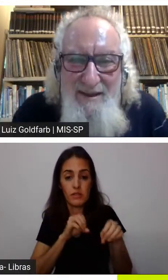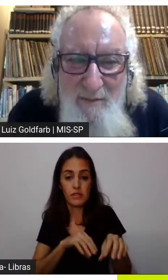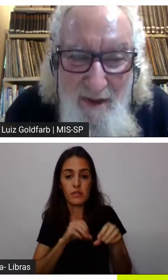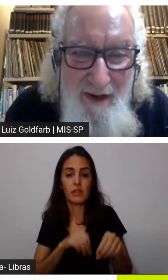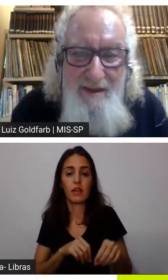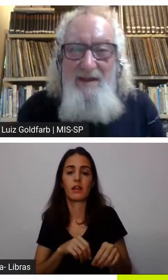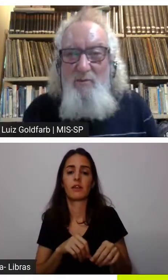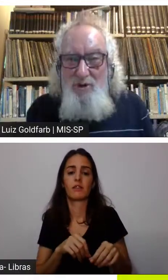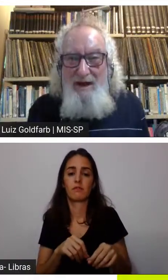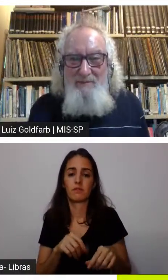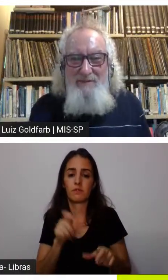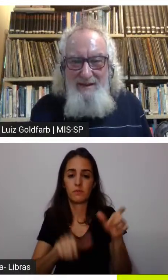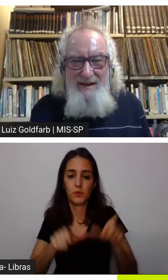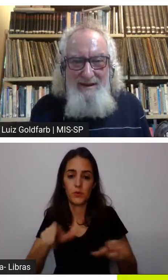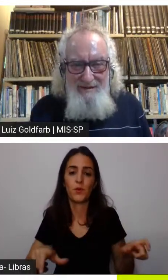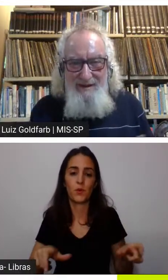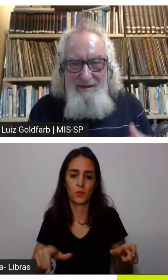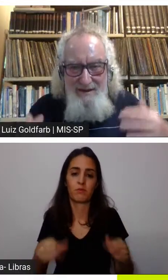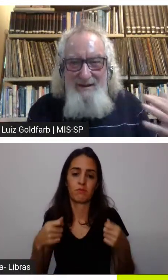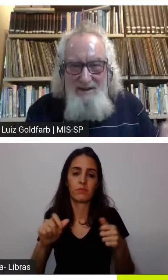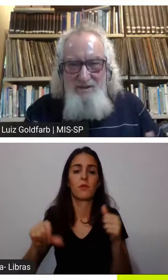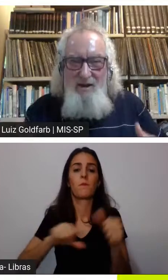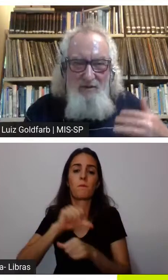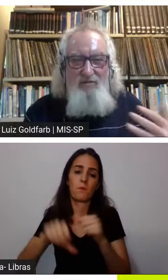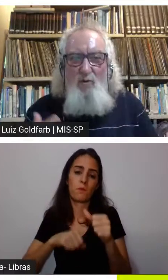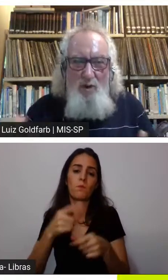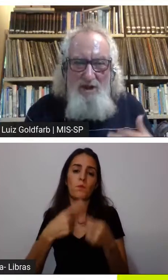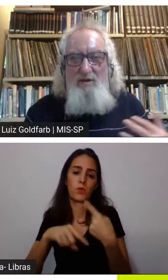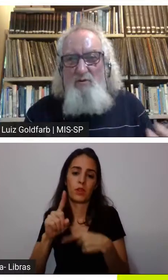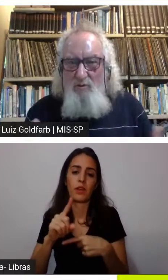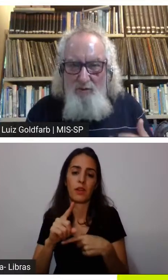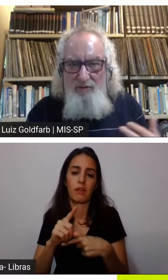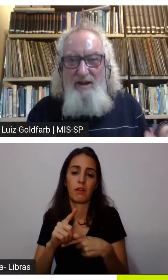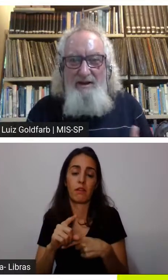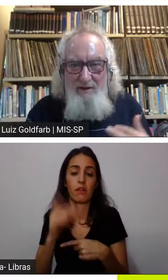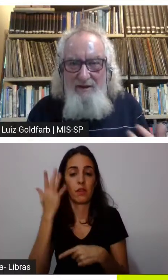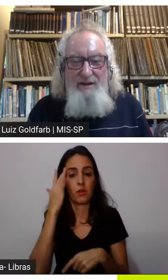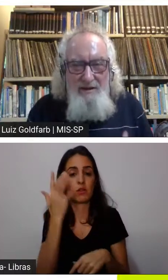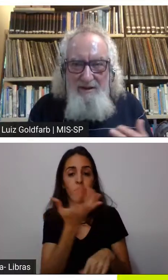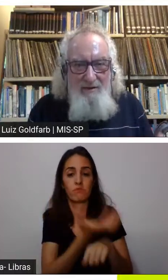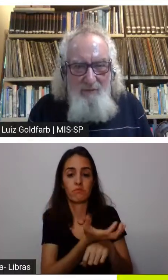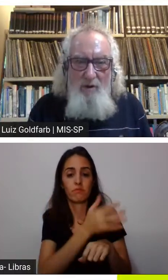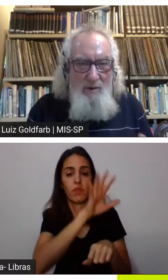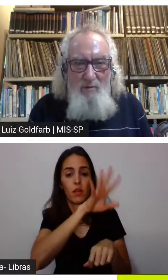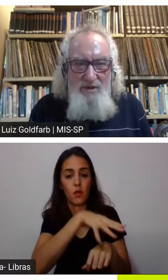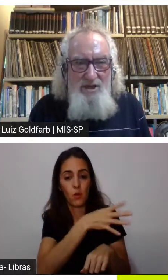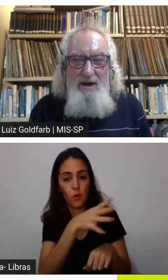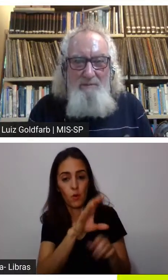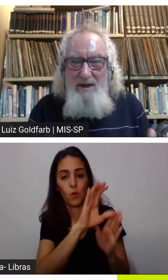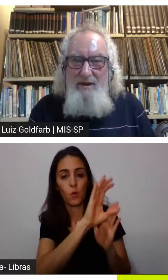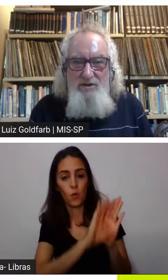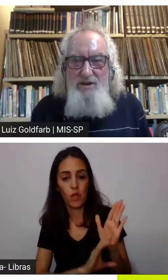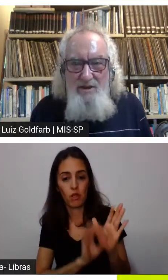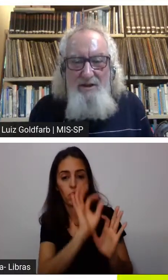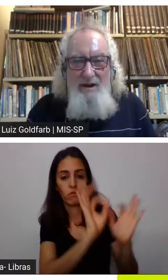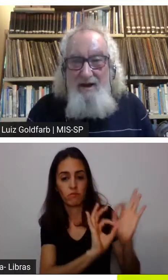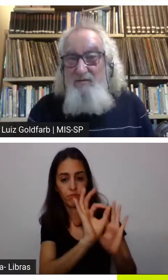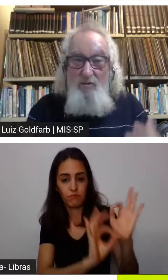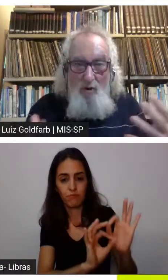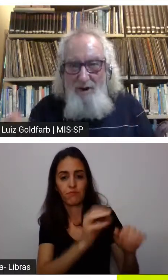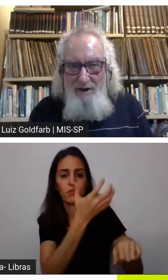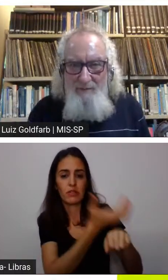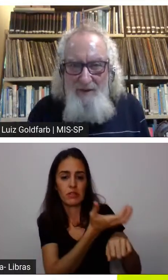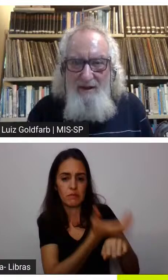que também vai ter que mudar quer dizer talvez os currículos a forma como a gente aprende